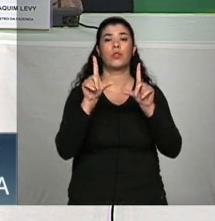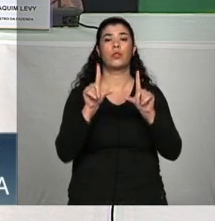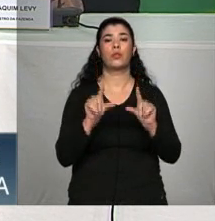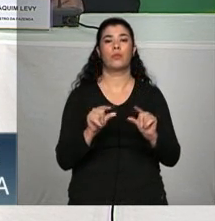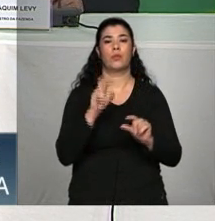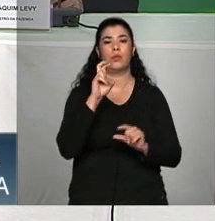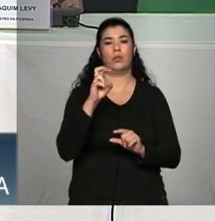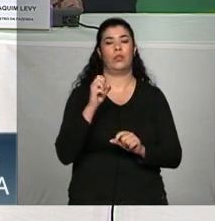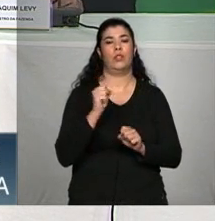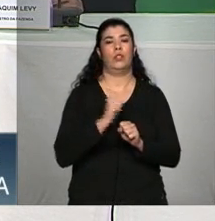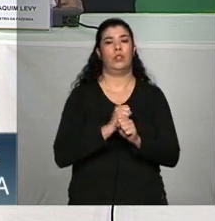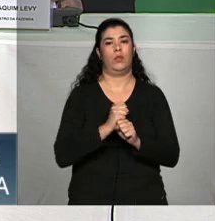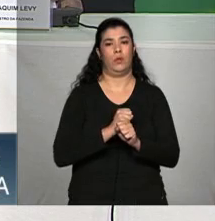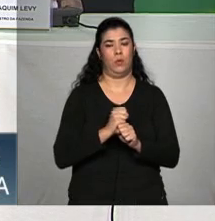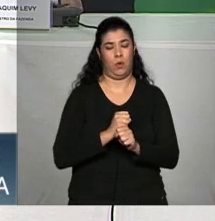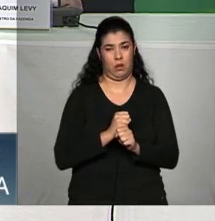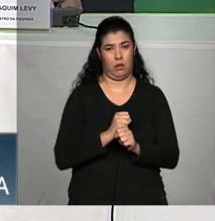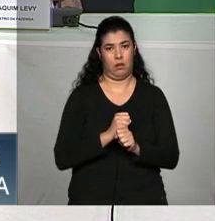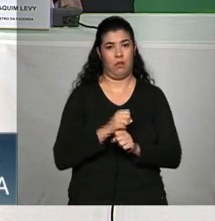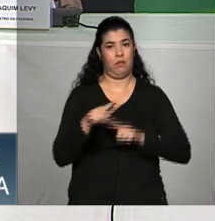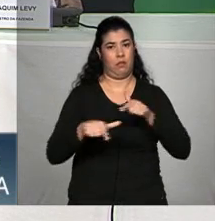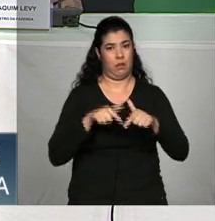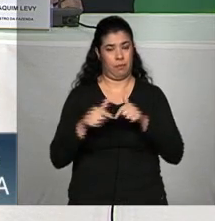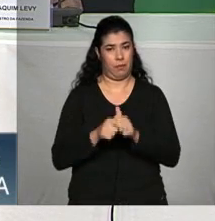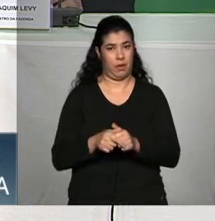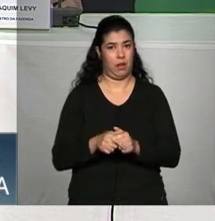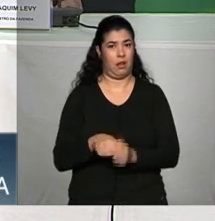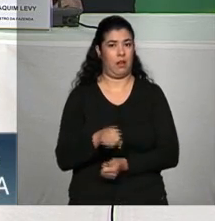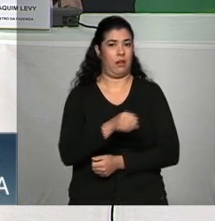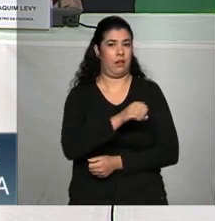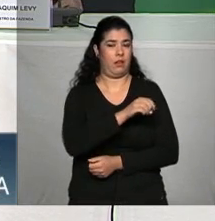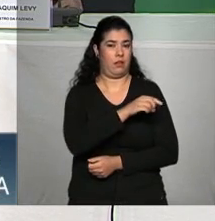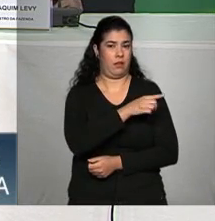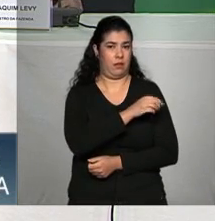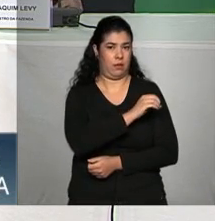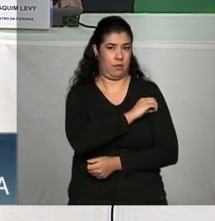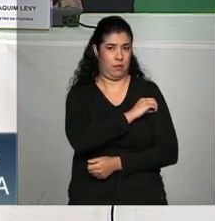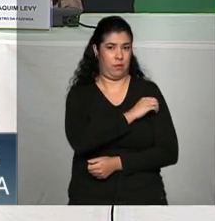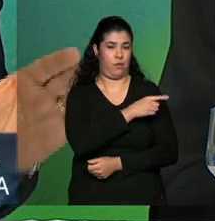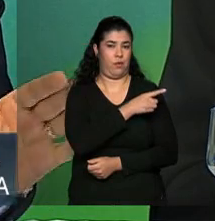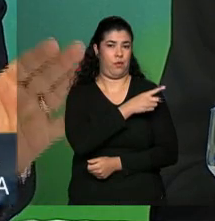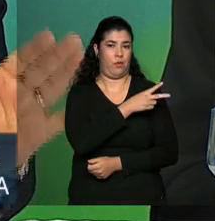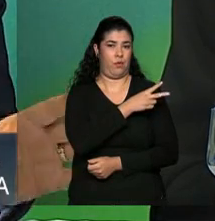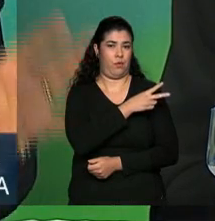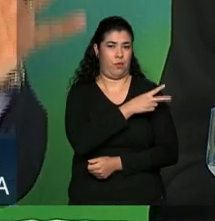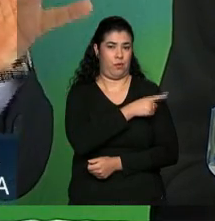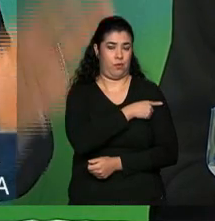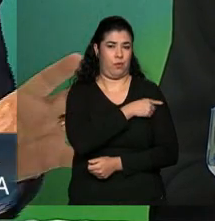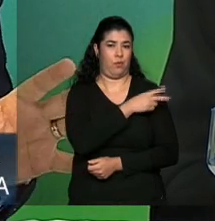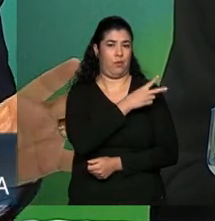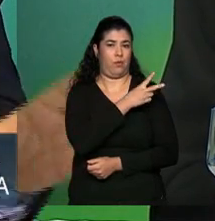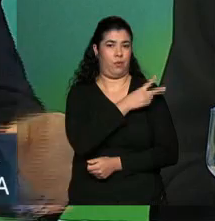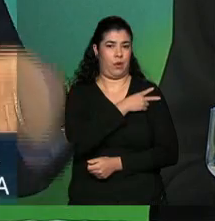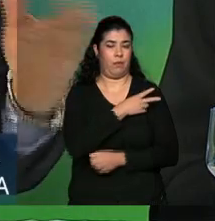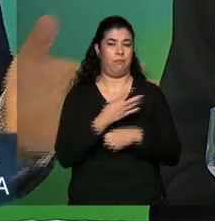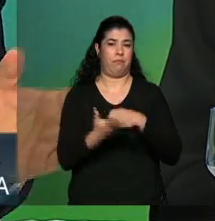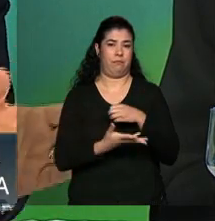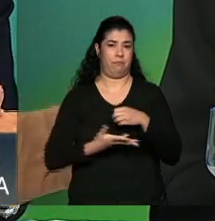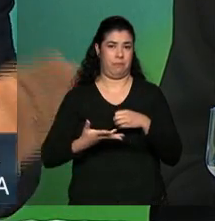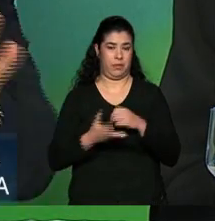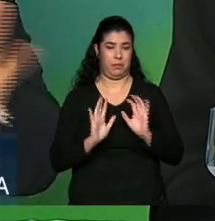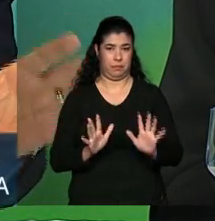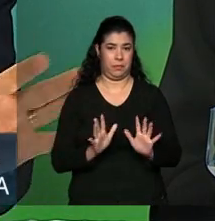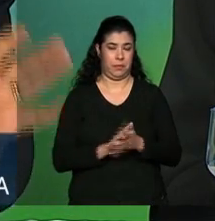para os professores do ensino infantil médio e fundamental só para essa categoria como a